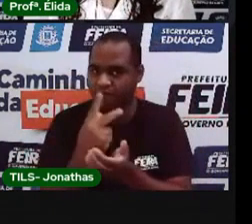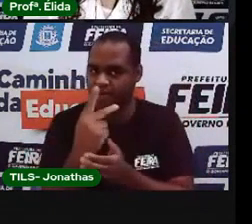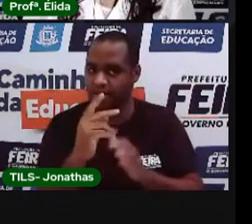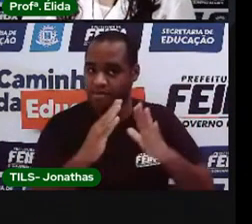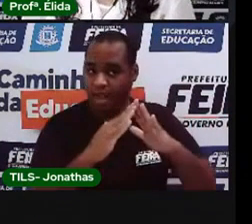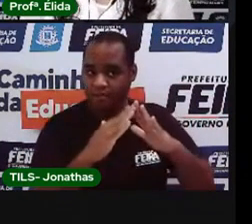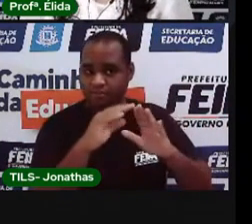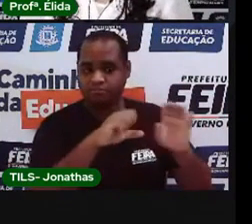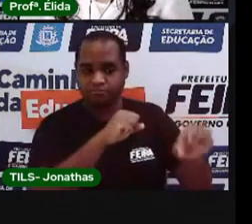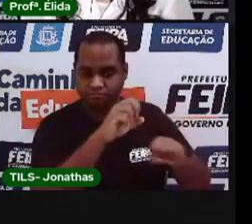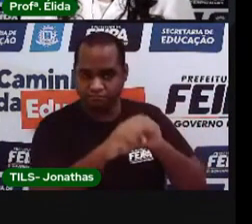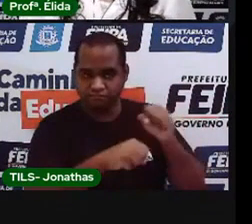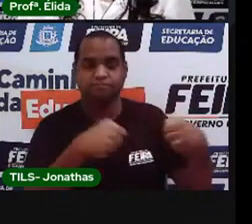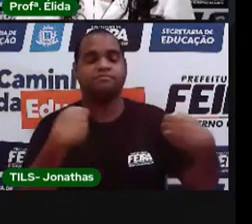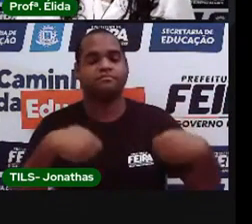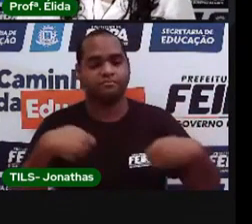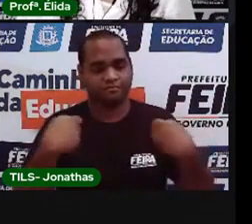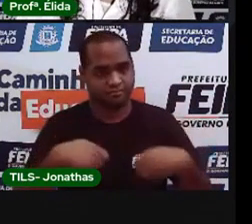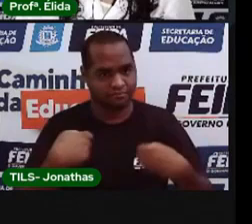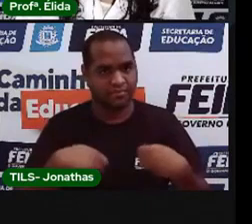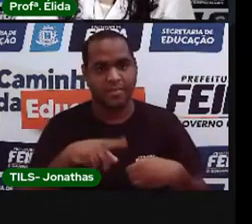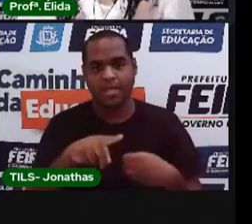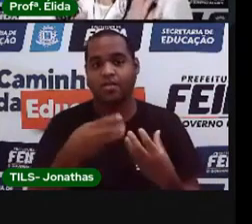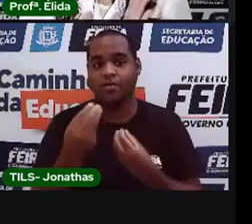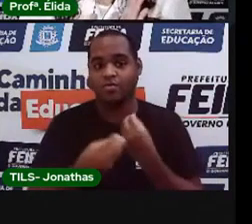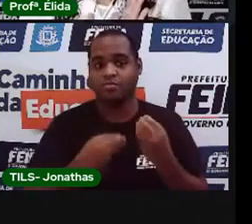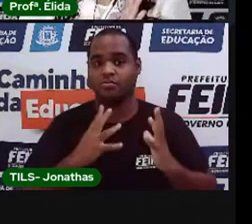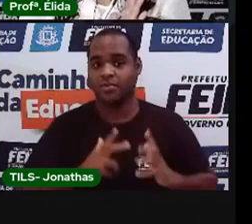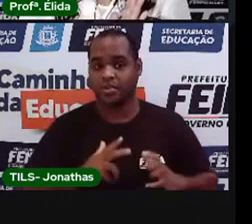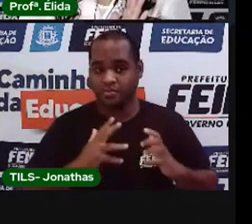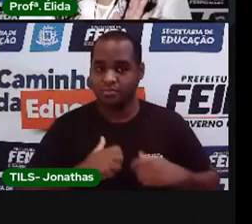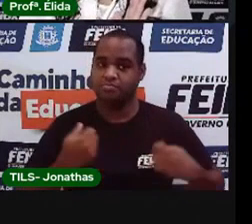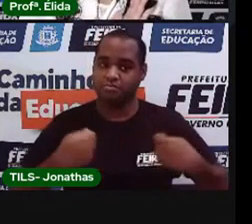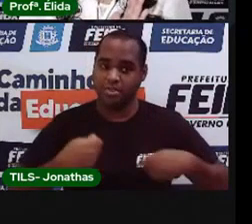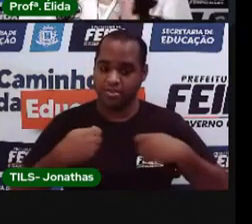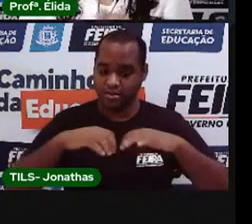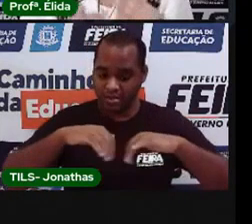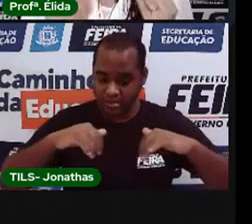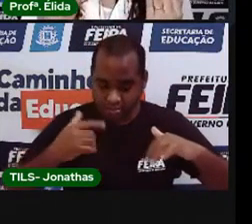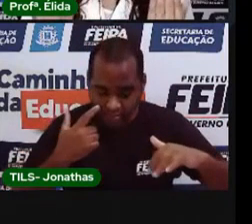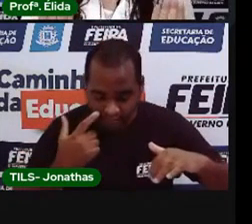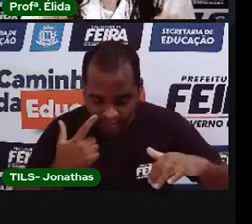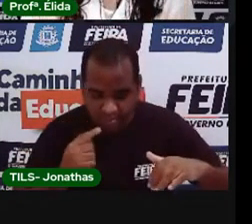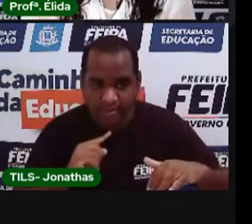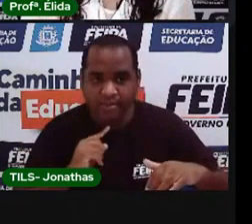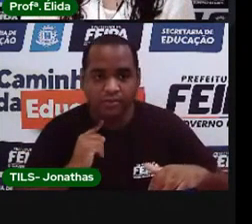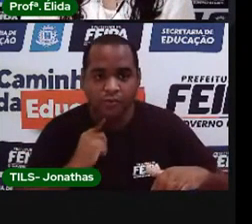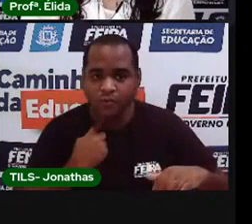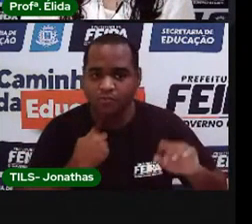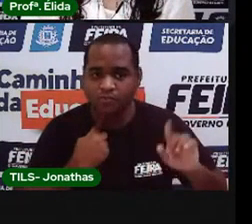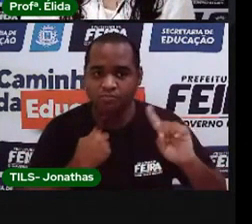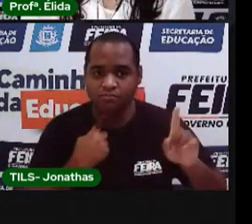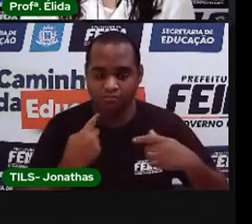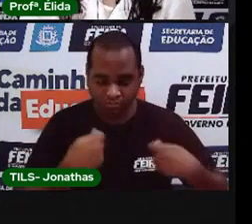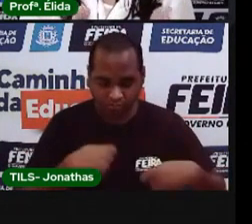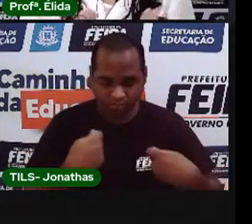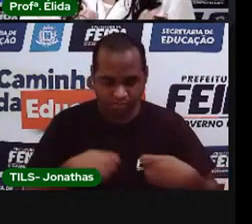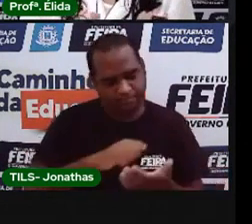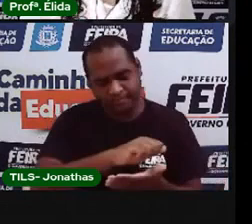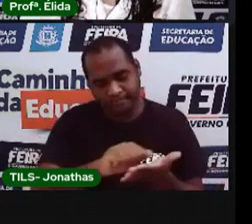casa. Ele só precisa estar bem limpinho e seco. Certo? Se você precisar lavar,